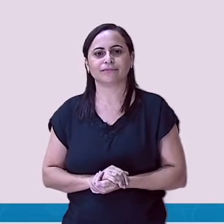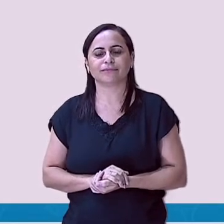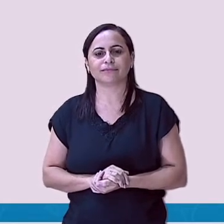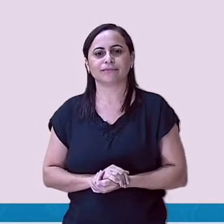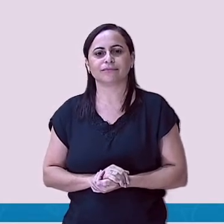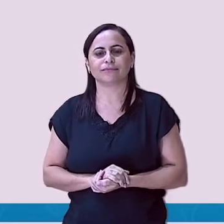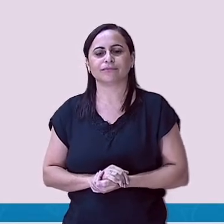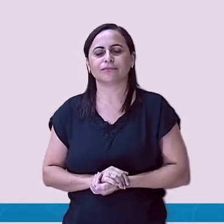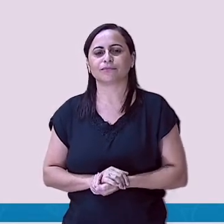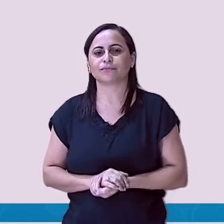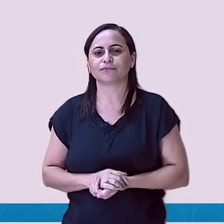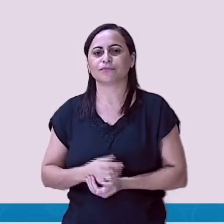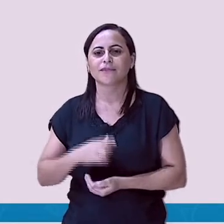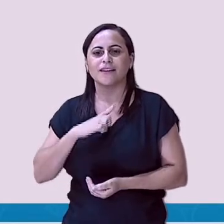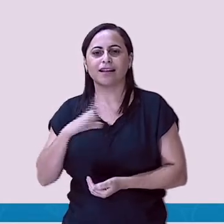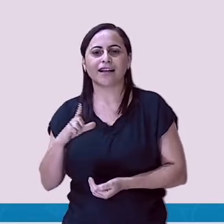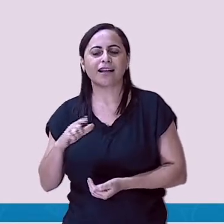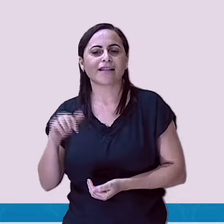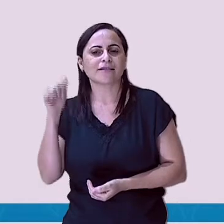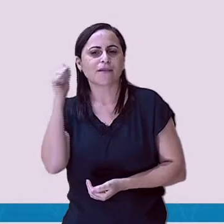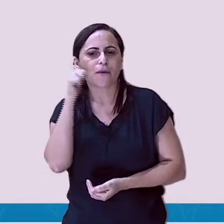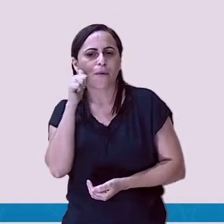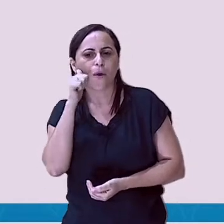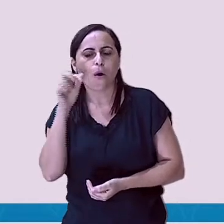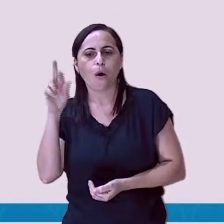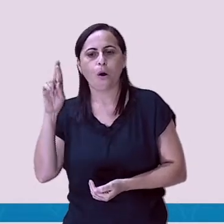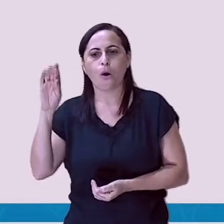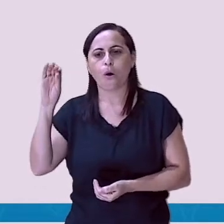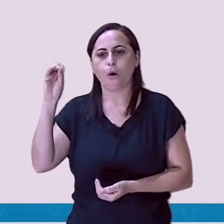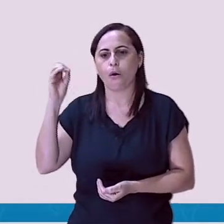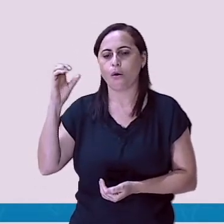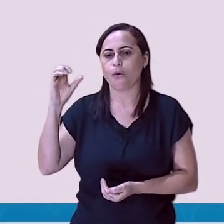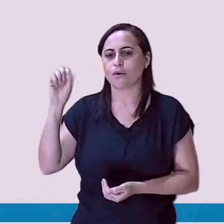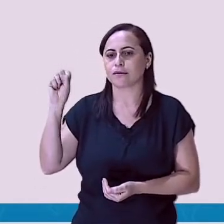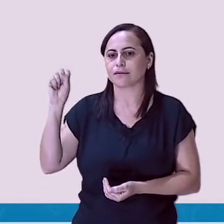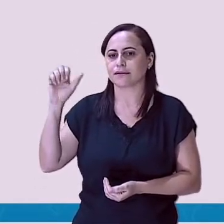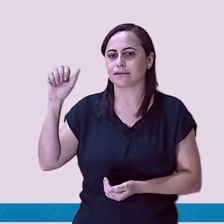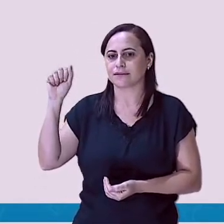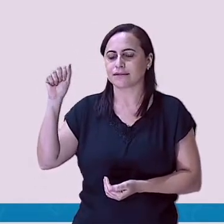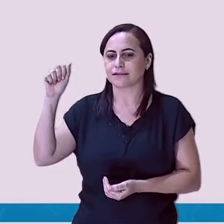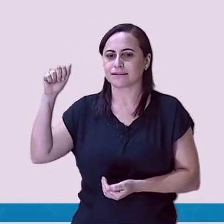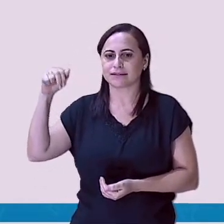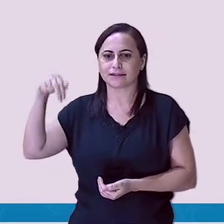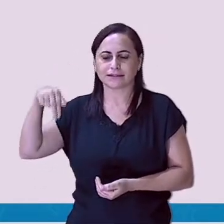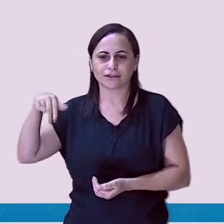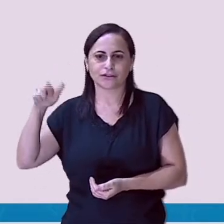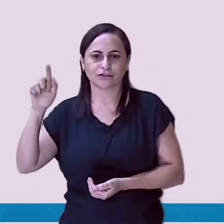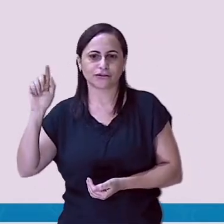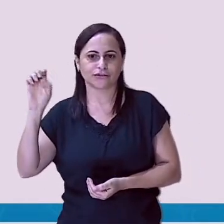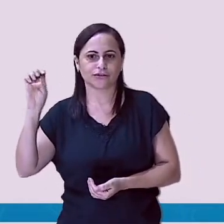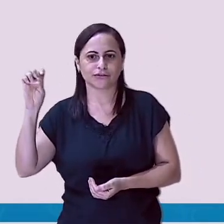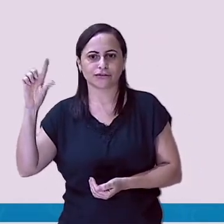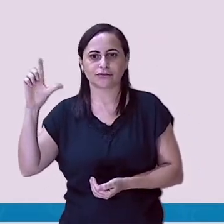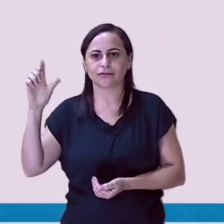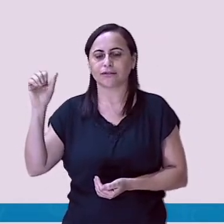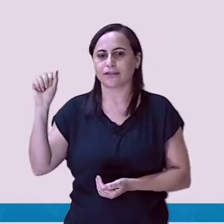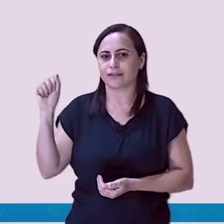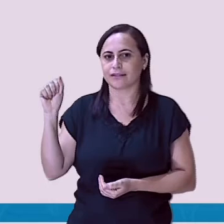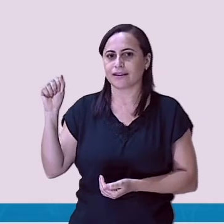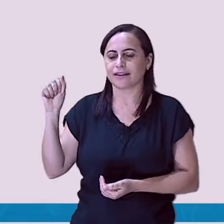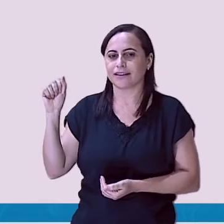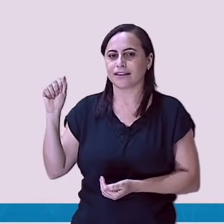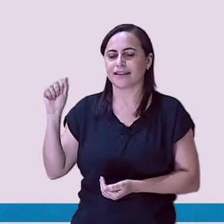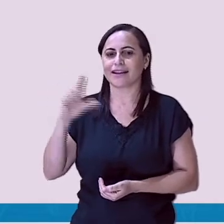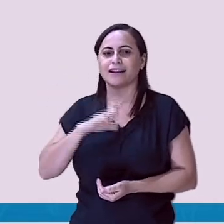Tem a professora Rosângela. Tem uma poeta, uma poetisa. A